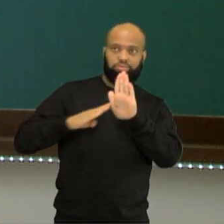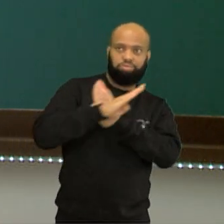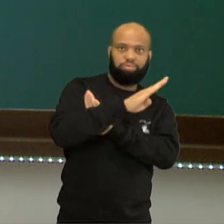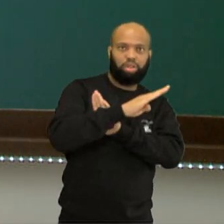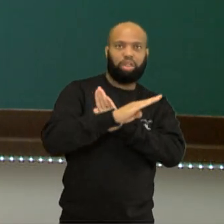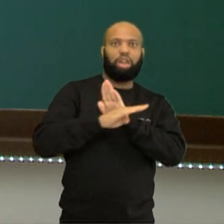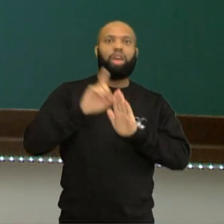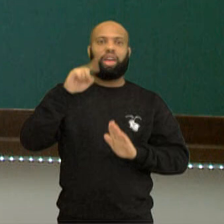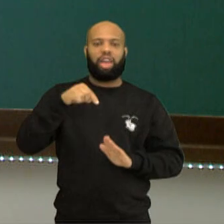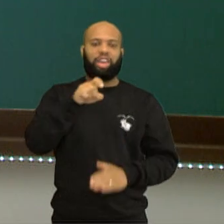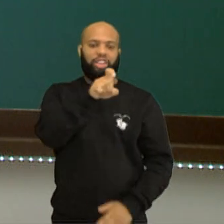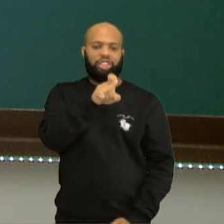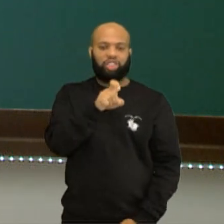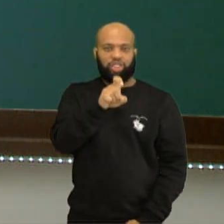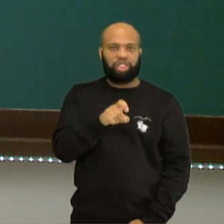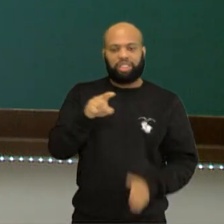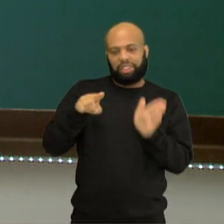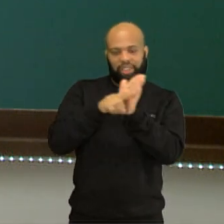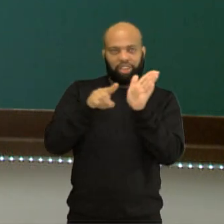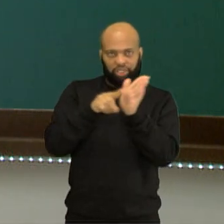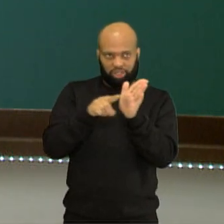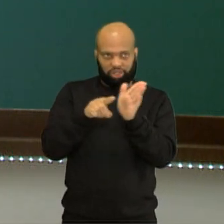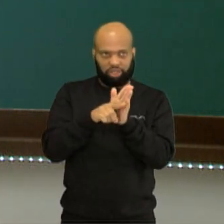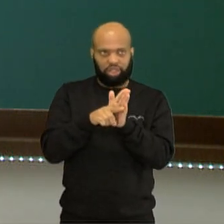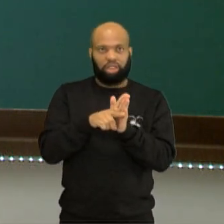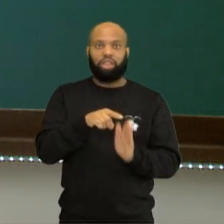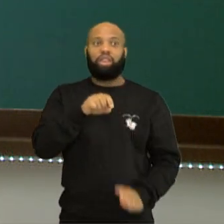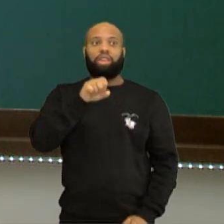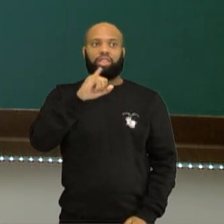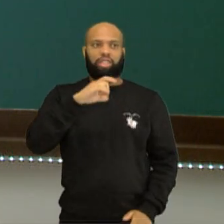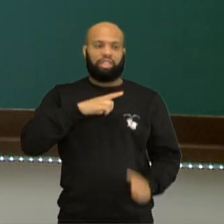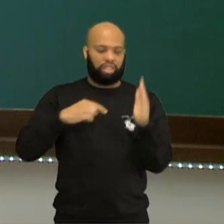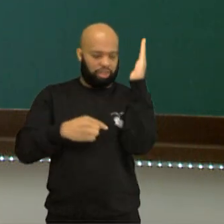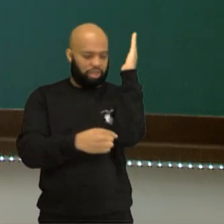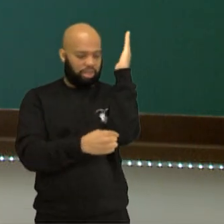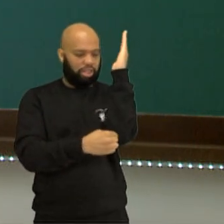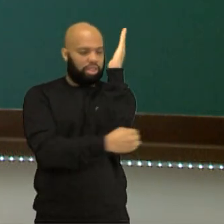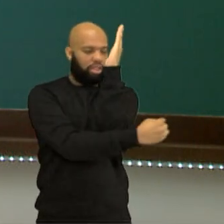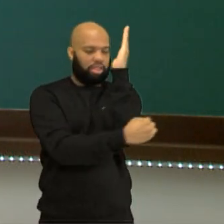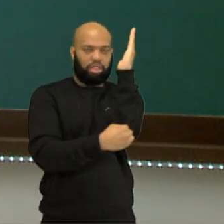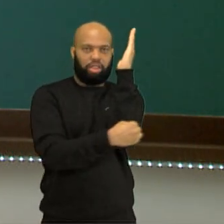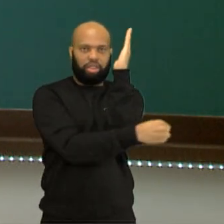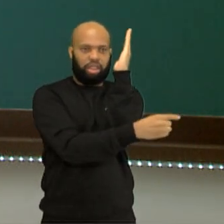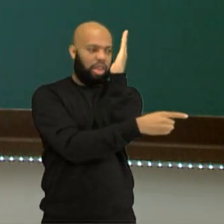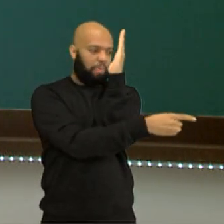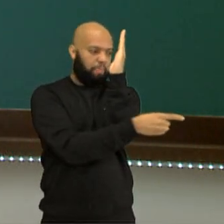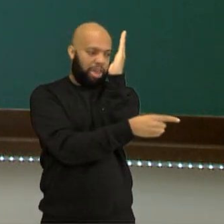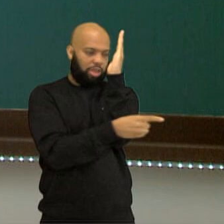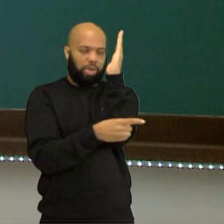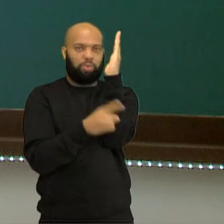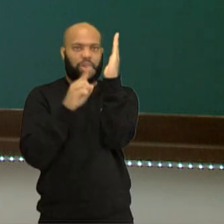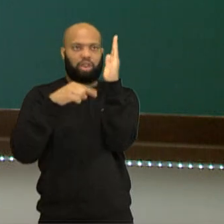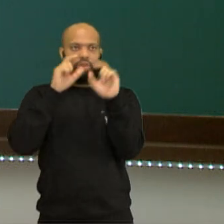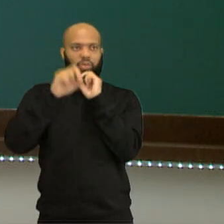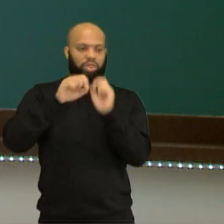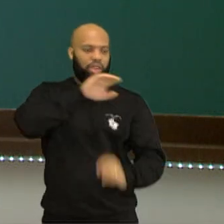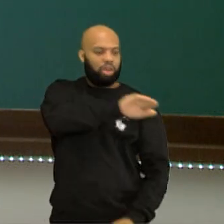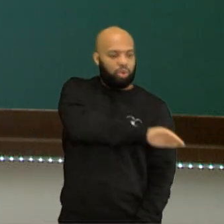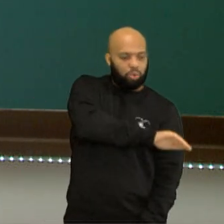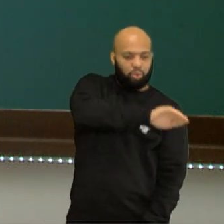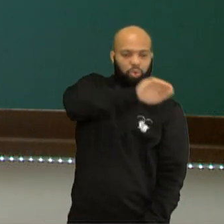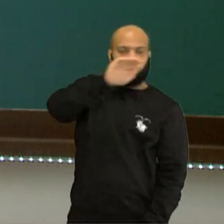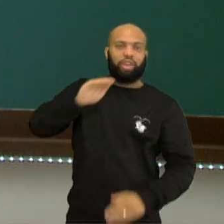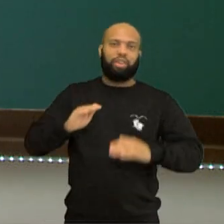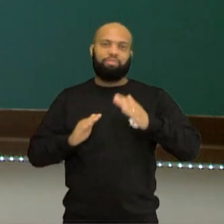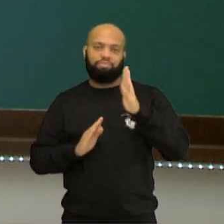Para x menor do que zero. Então, quando x for menor do que zero, essa função está crescendo, tá? E decrescente